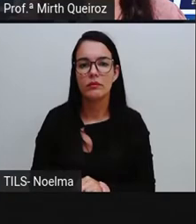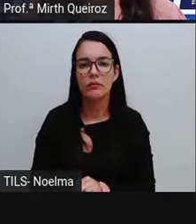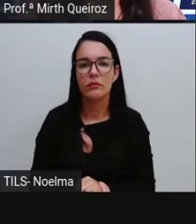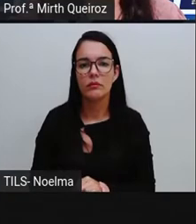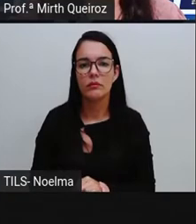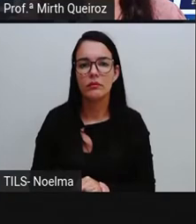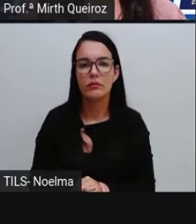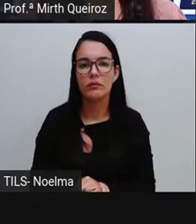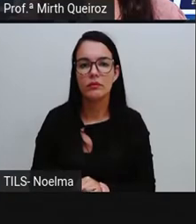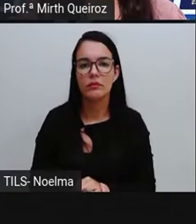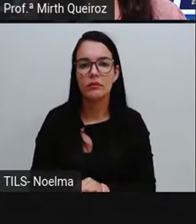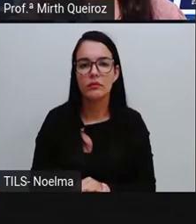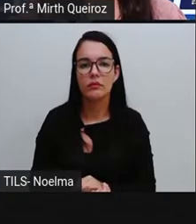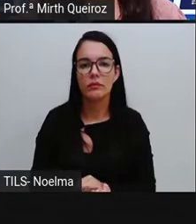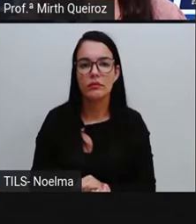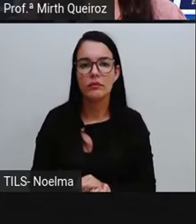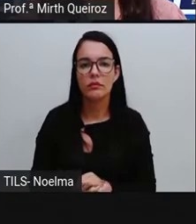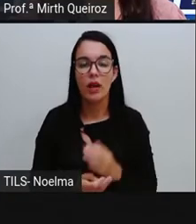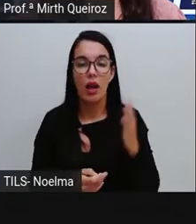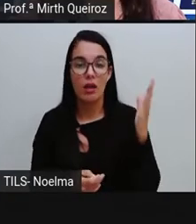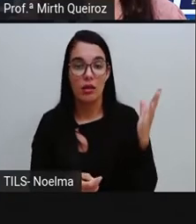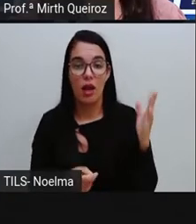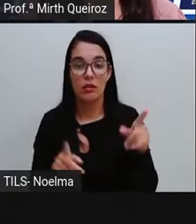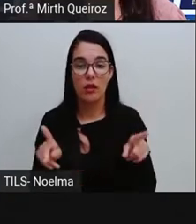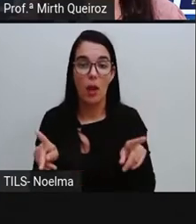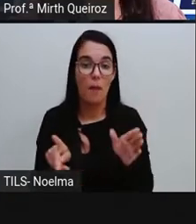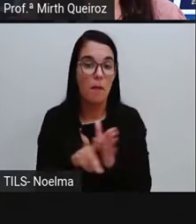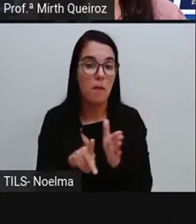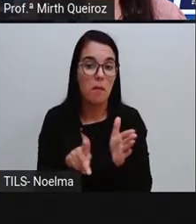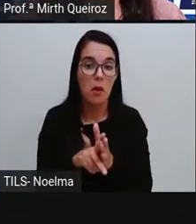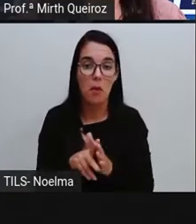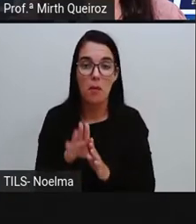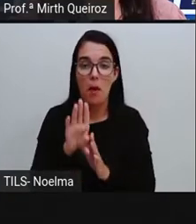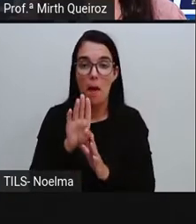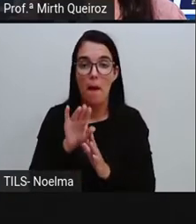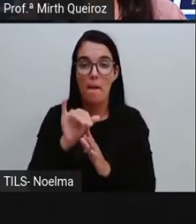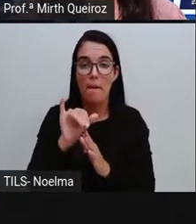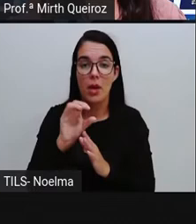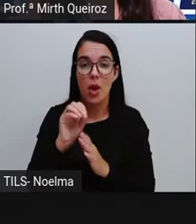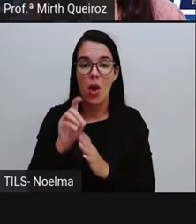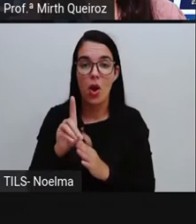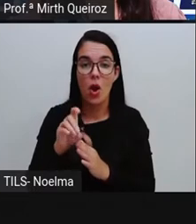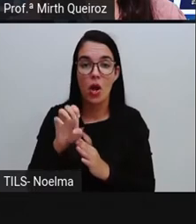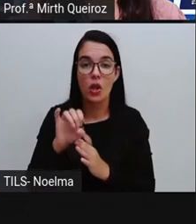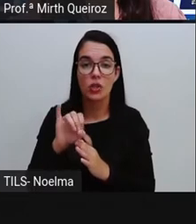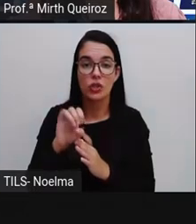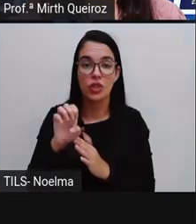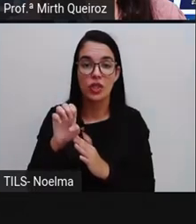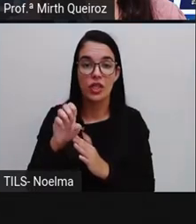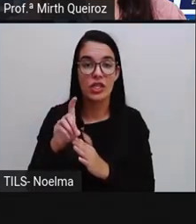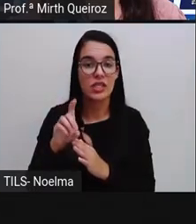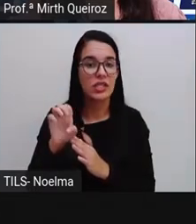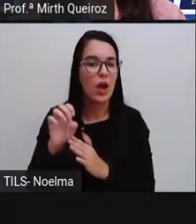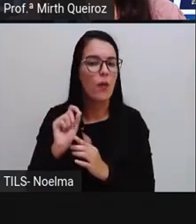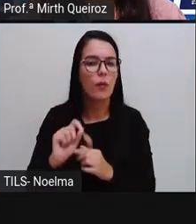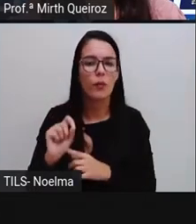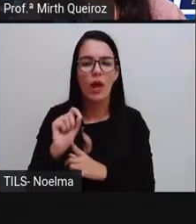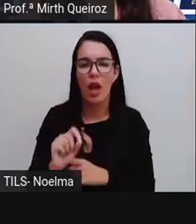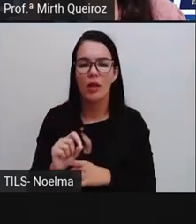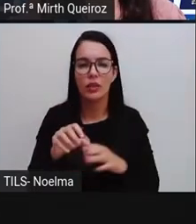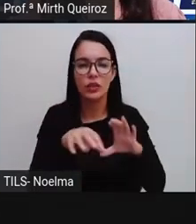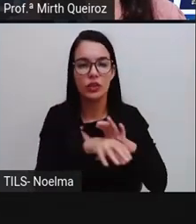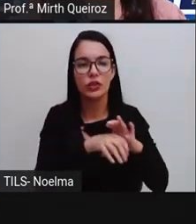exemplos seria o próprio biodiesel, que ele é produzido a partir da extração do óleo vegetal, né? Aí